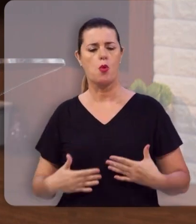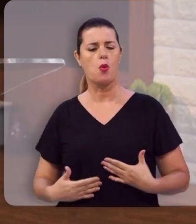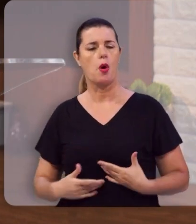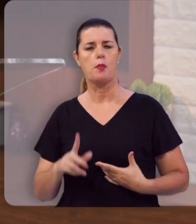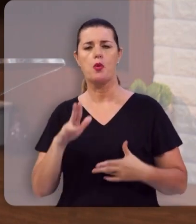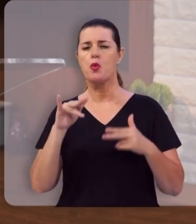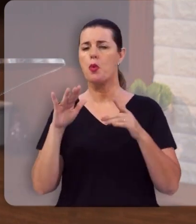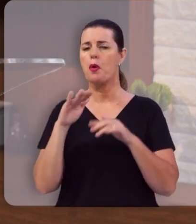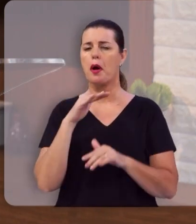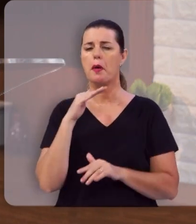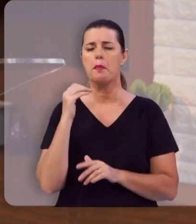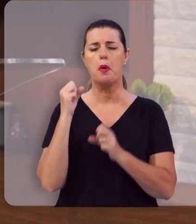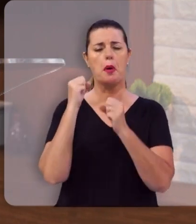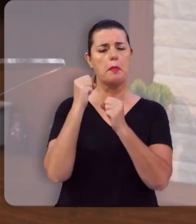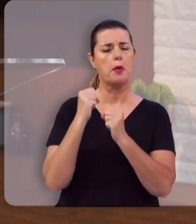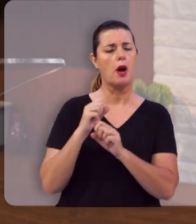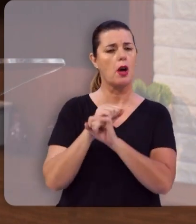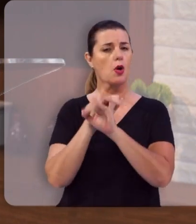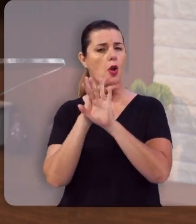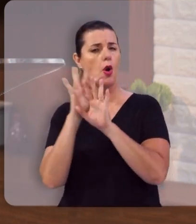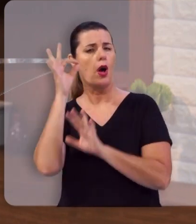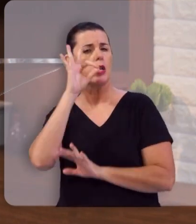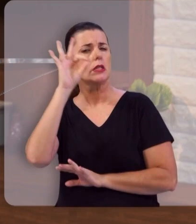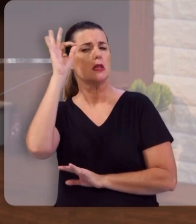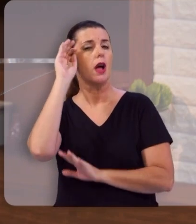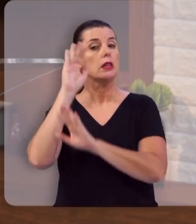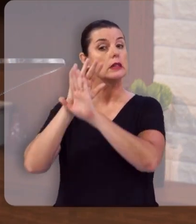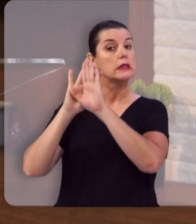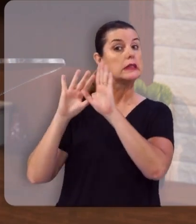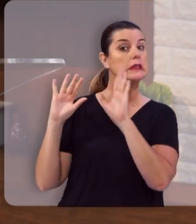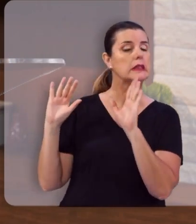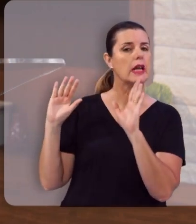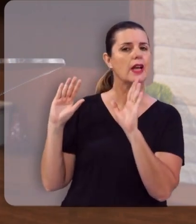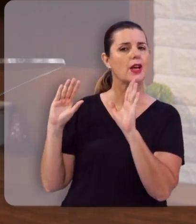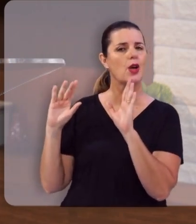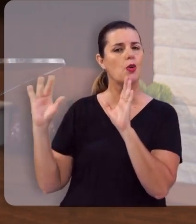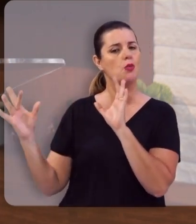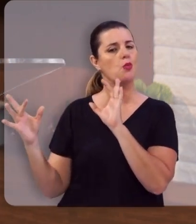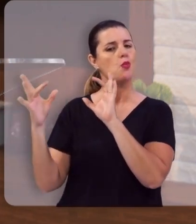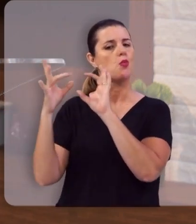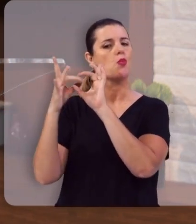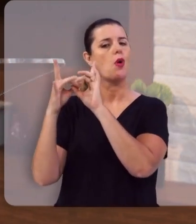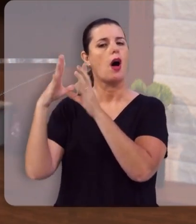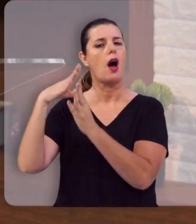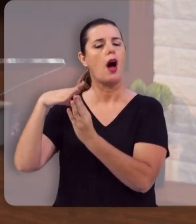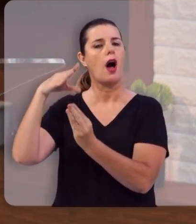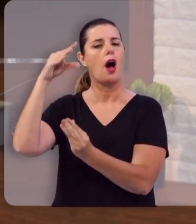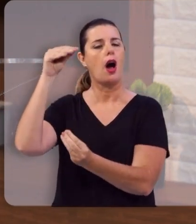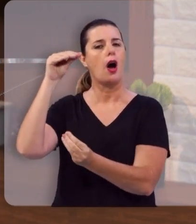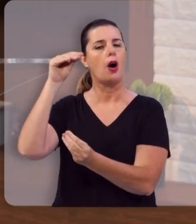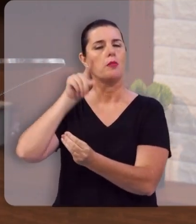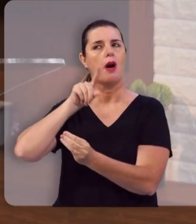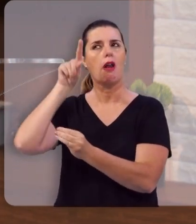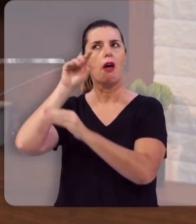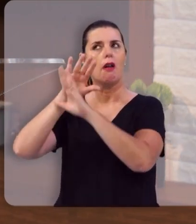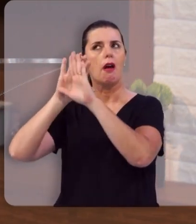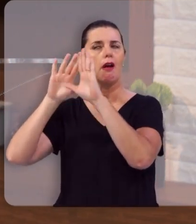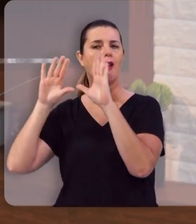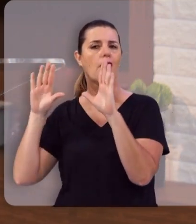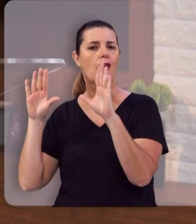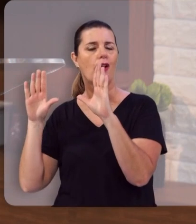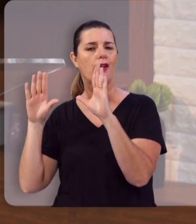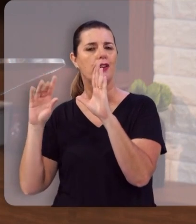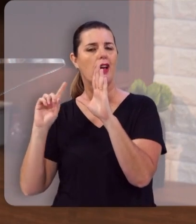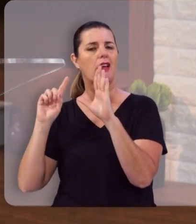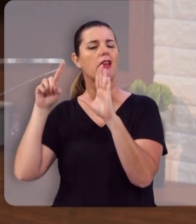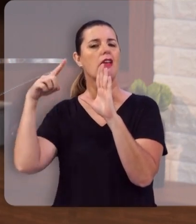incorruptível, poderoso, glorioso, espiritual, celestial. E se une a esta alma que já estava na glória, e